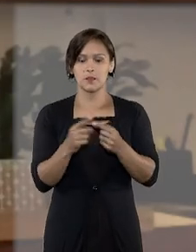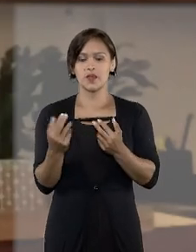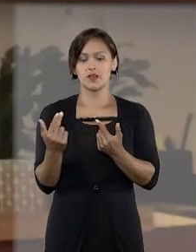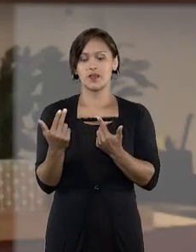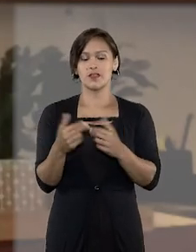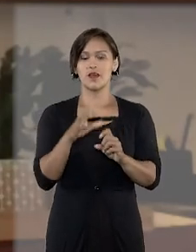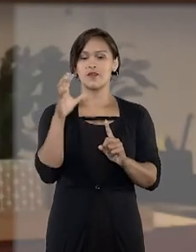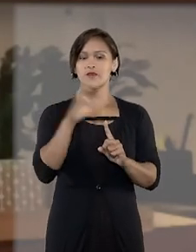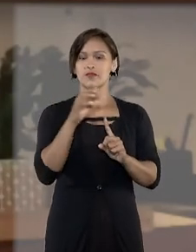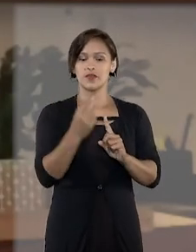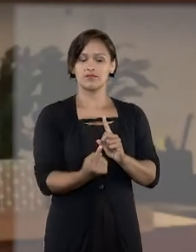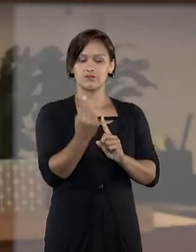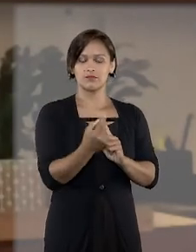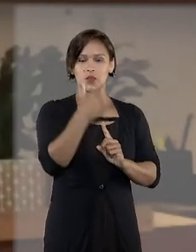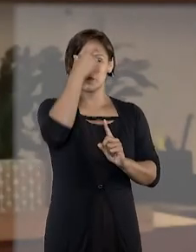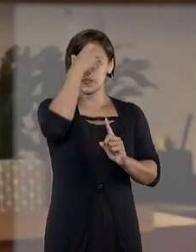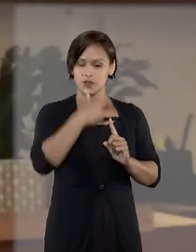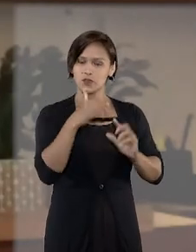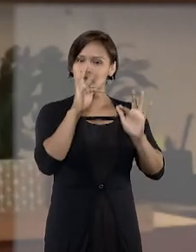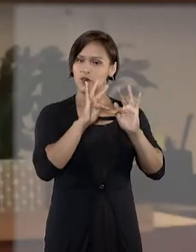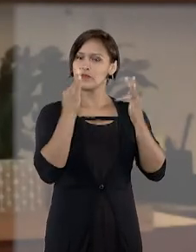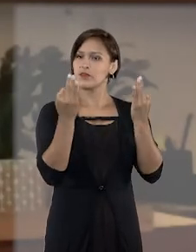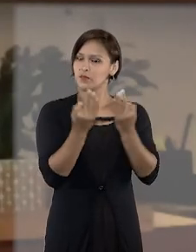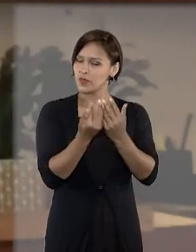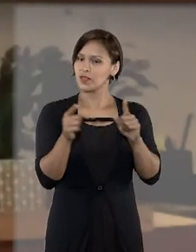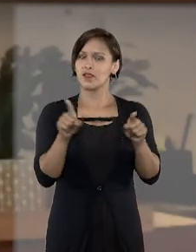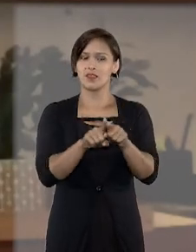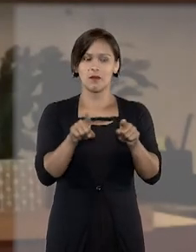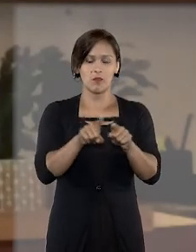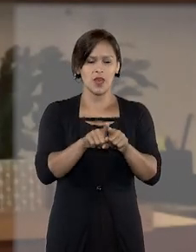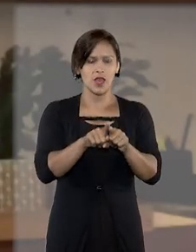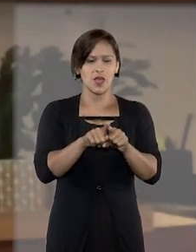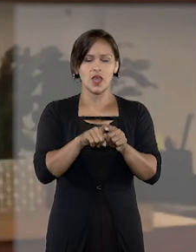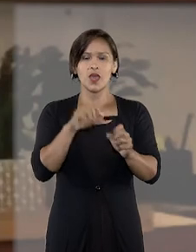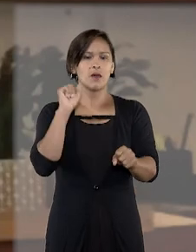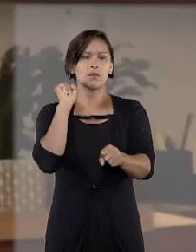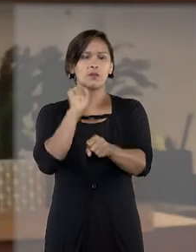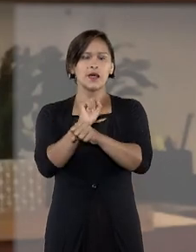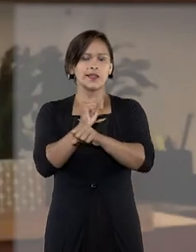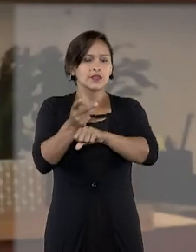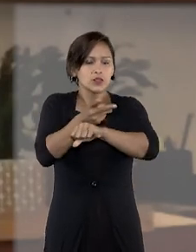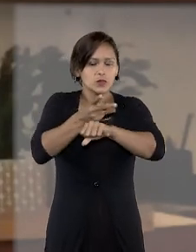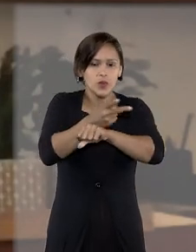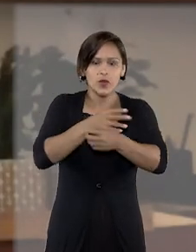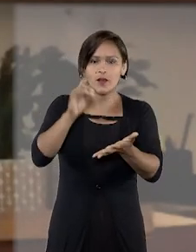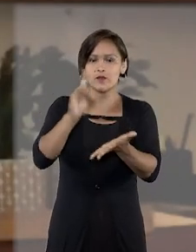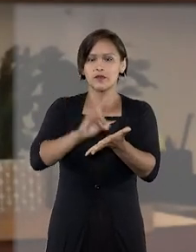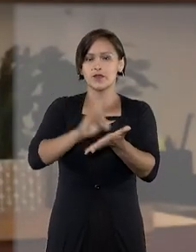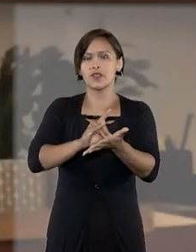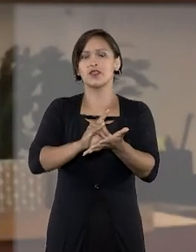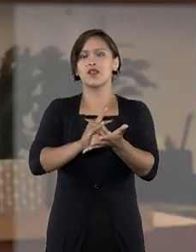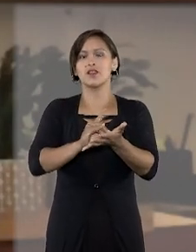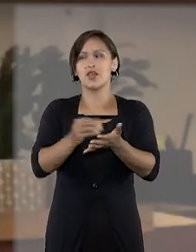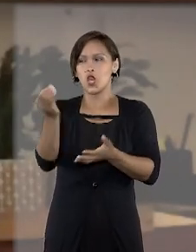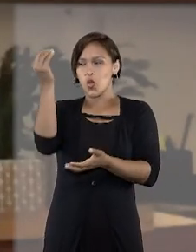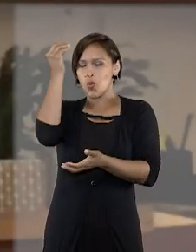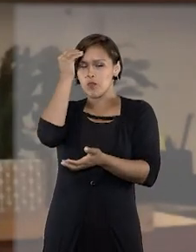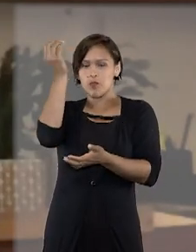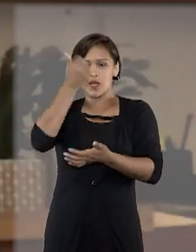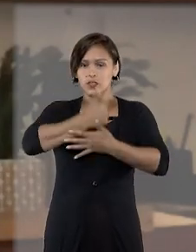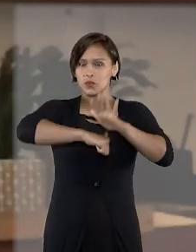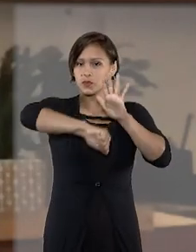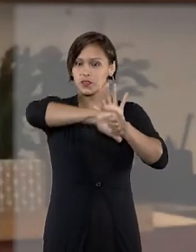está afetando aquela pessoa, a sua família, está deixando de ir atrás de quem, eventualmente,